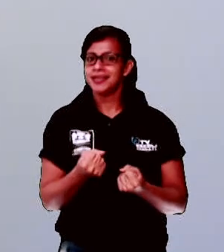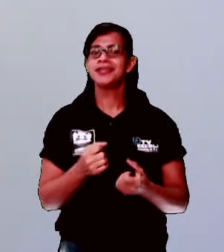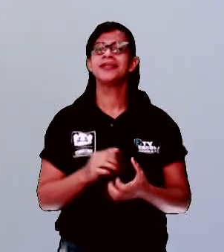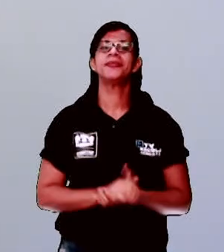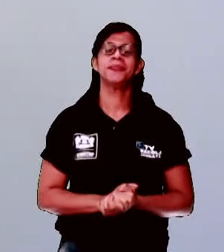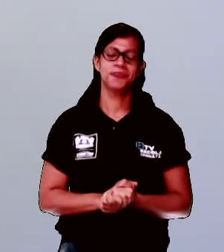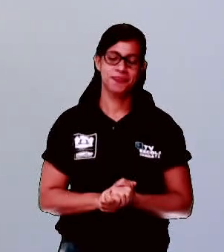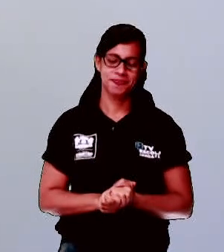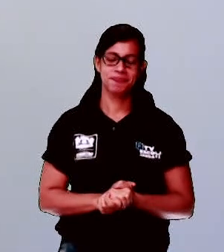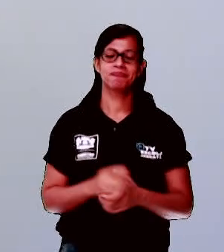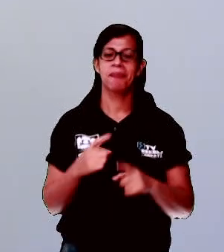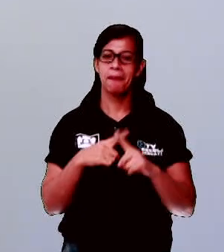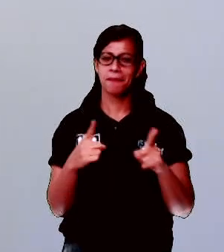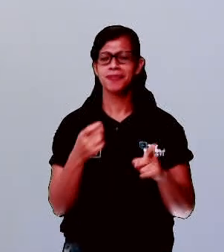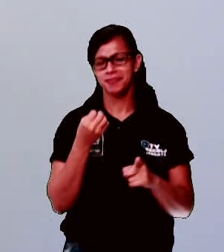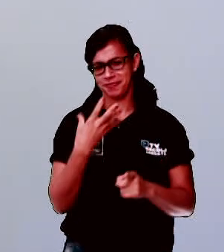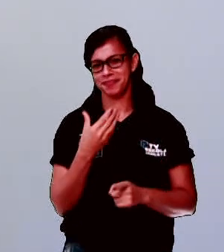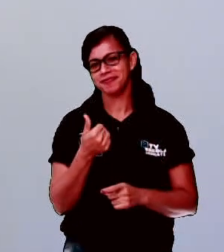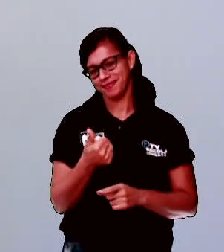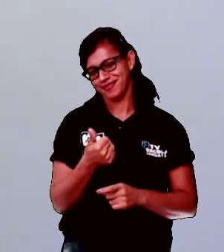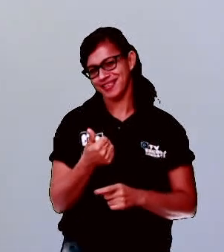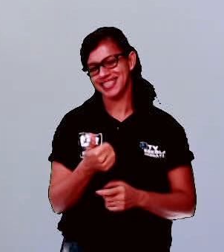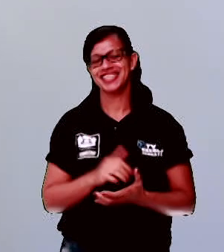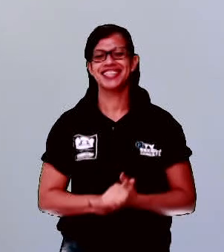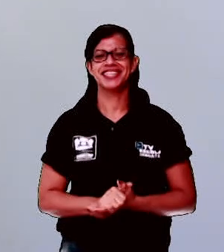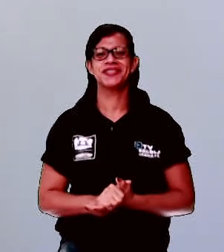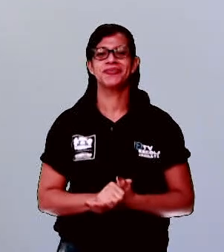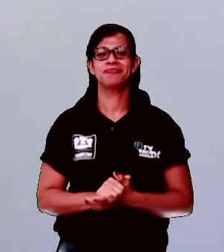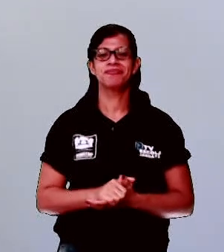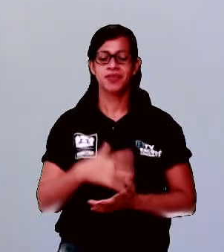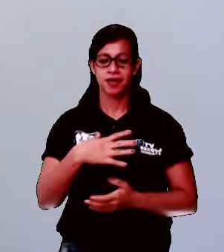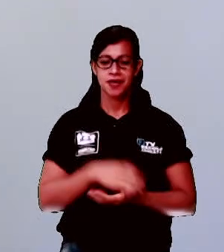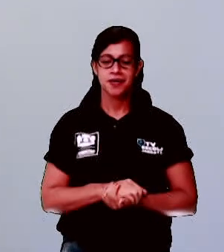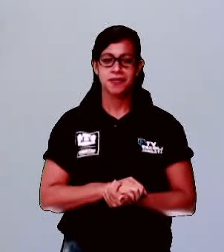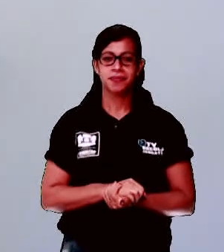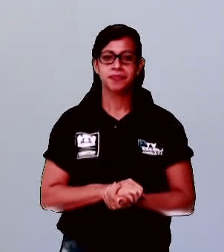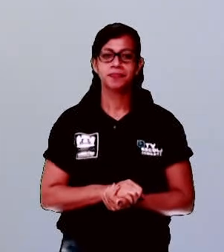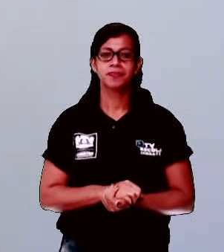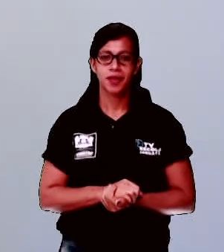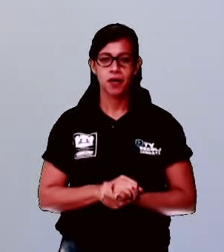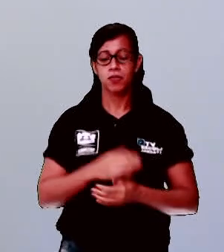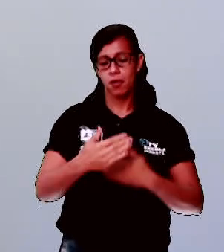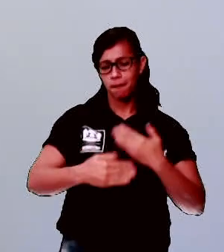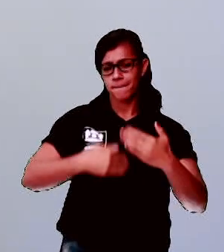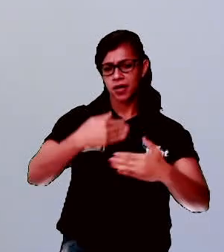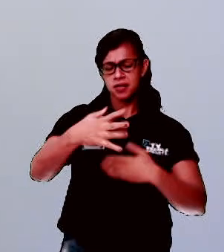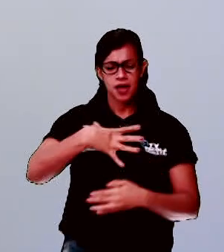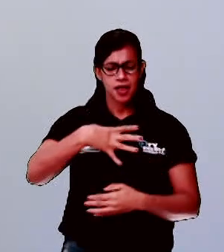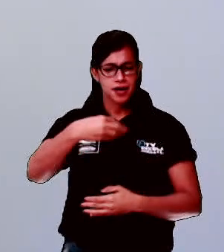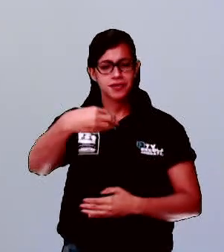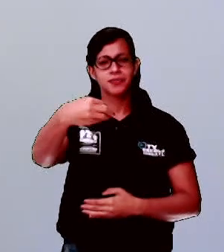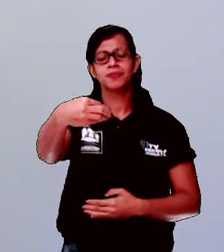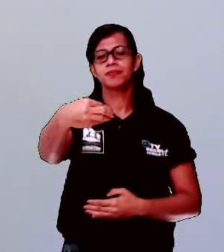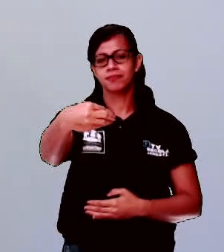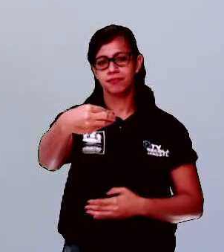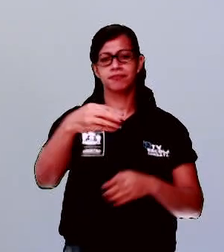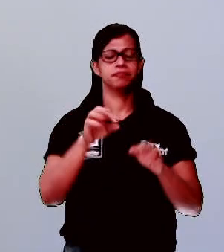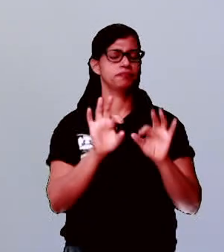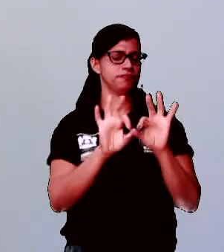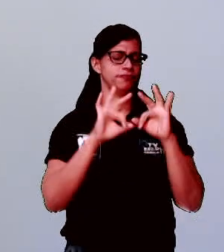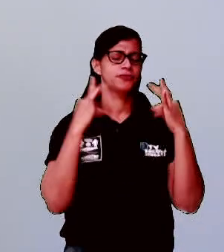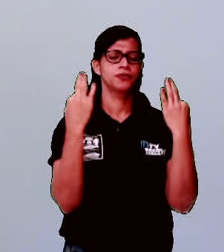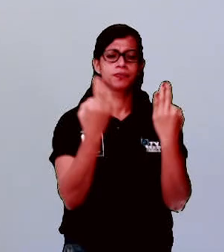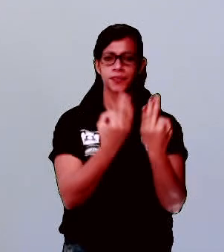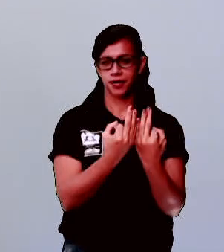interessante, não é? Como essa tradição que é passada de pais para filhos e interte tanto as